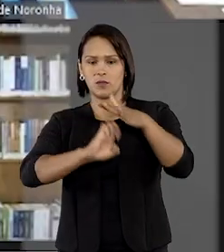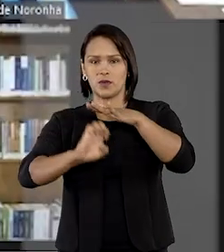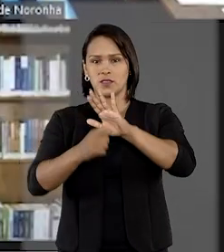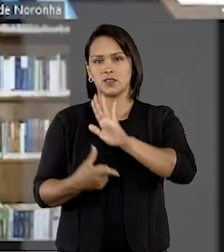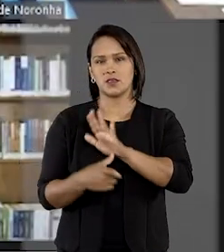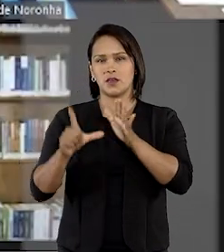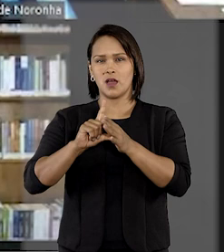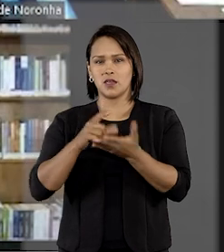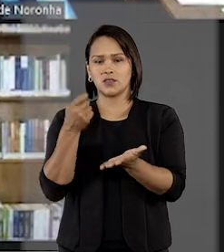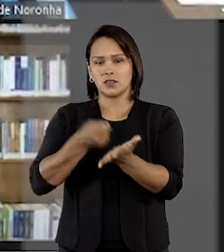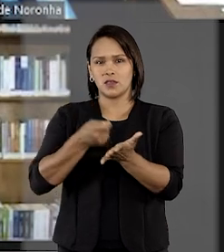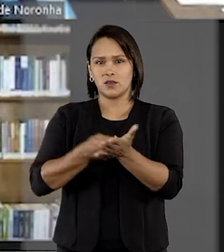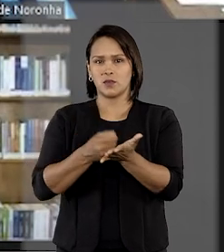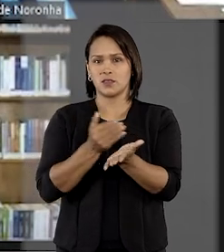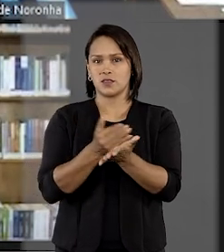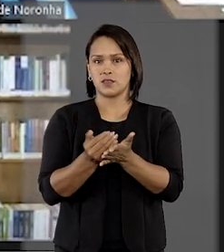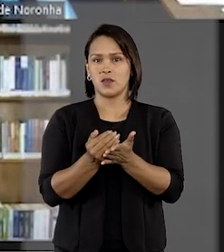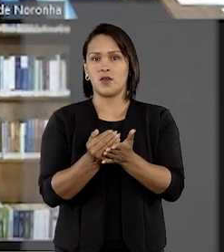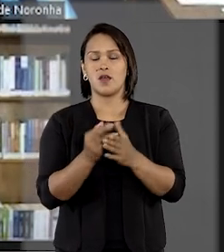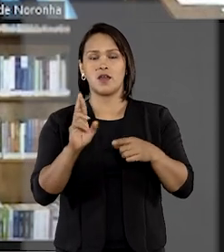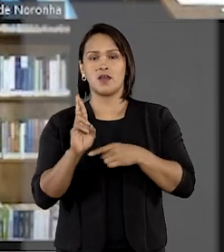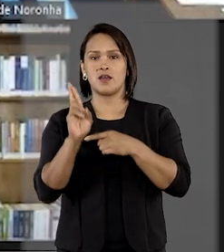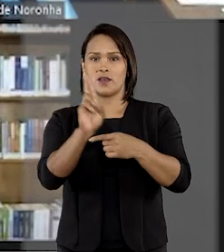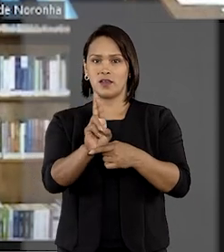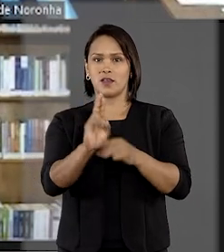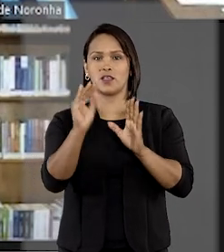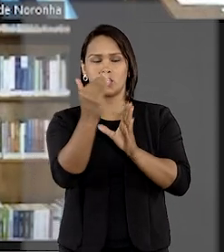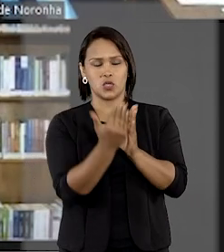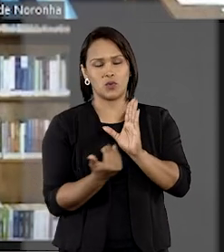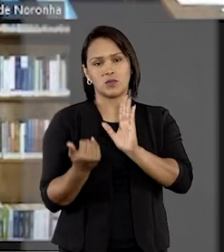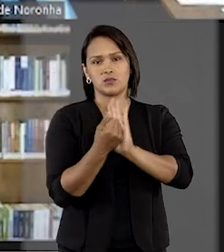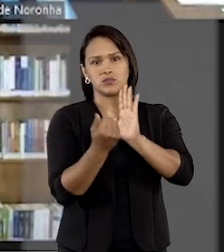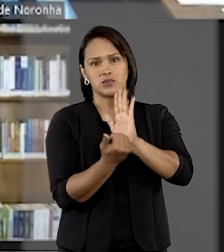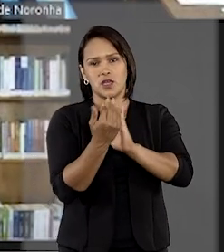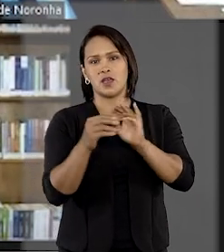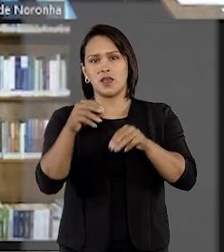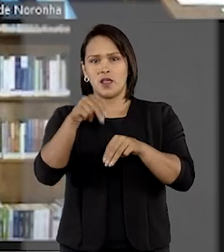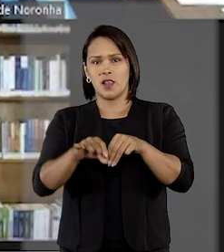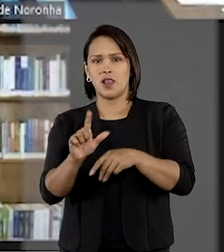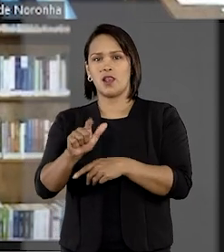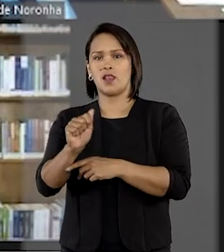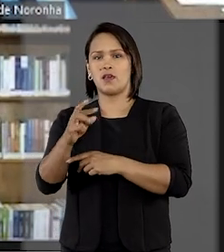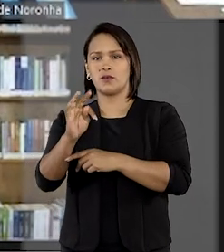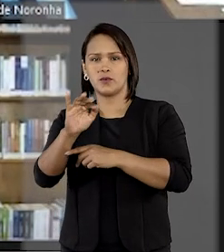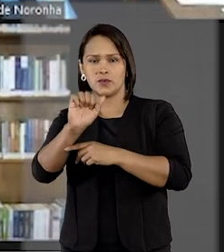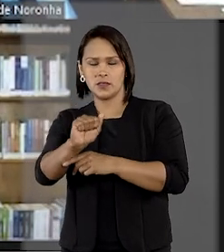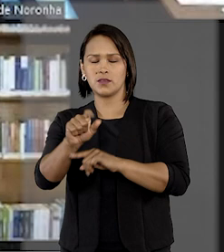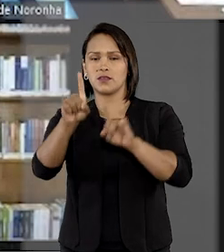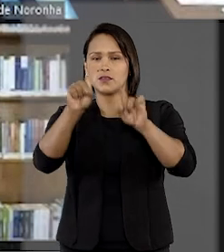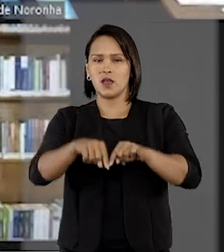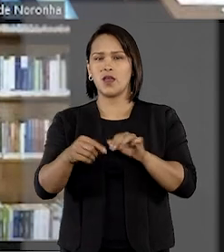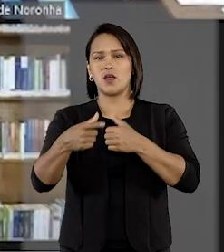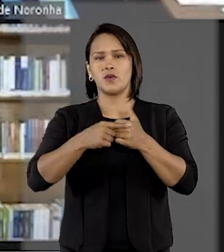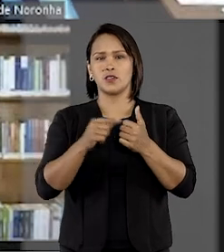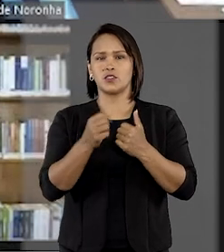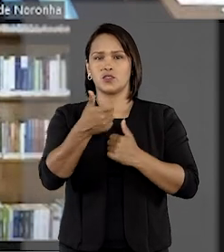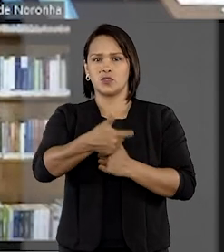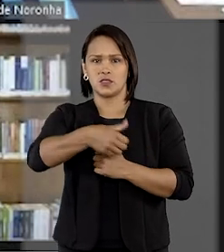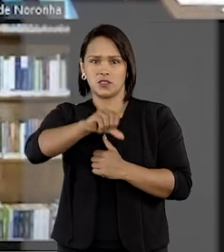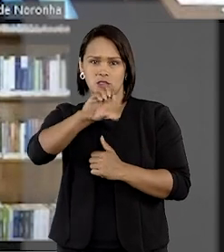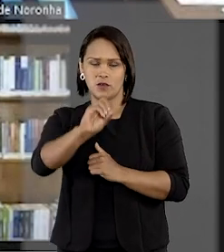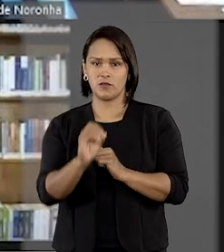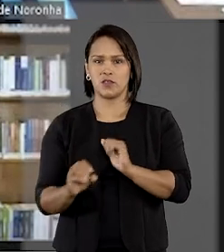A relatora dos embargos, ministra Laurita Vaz, apontou que a finalidade do artigo 290 do Código Civil é